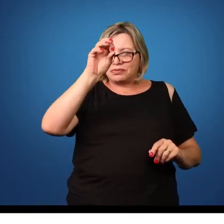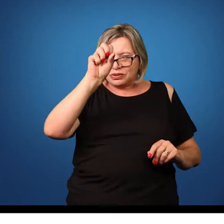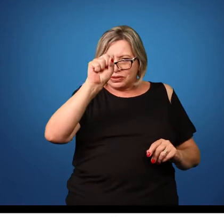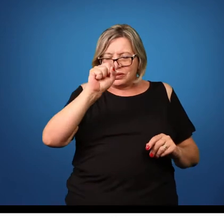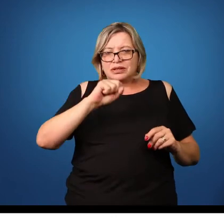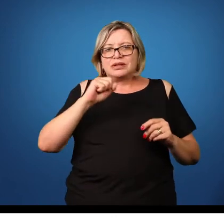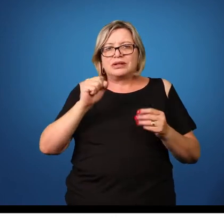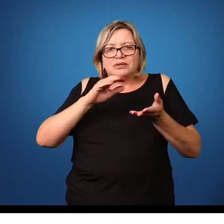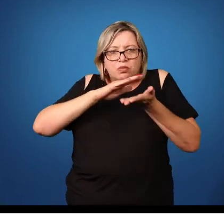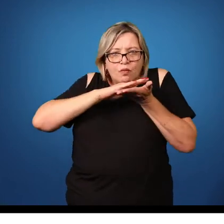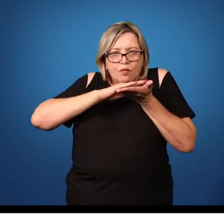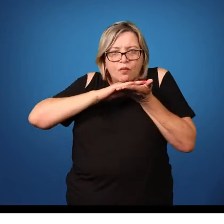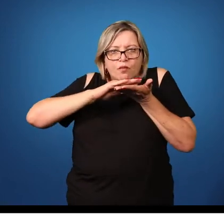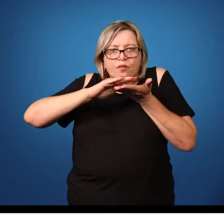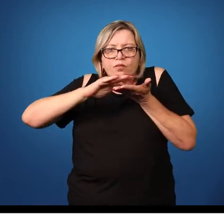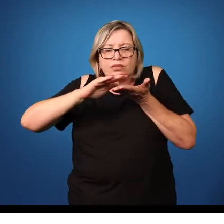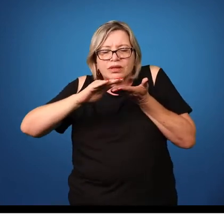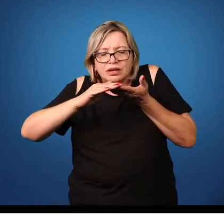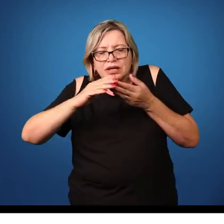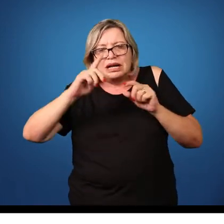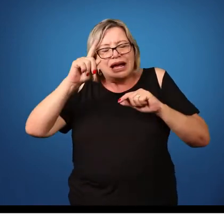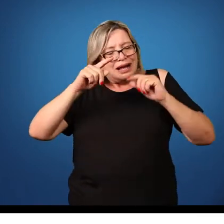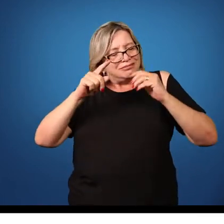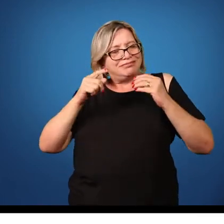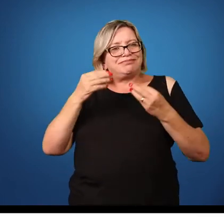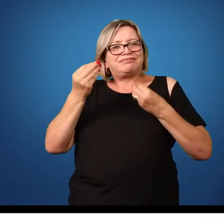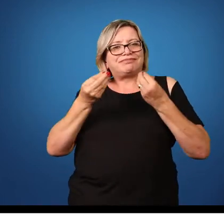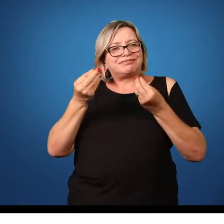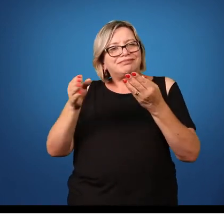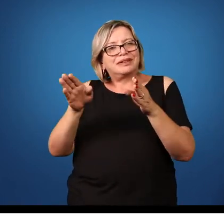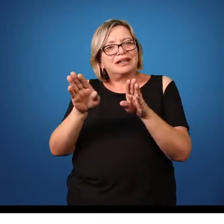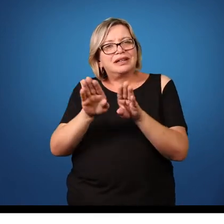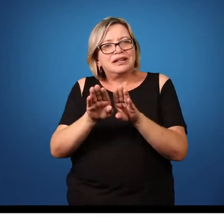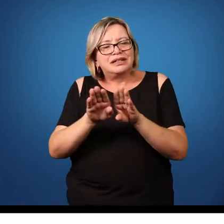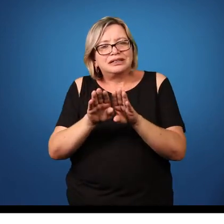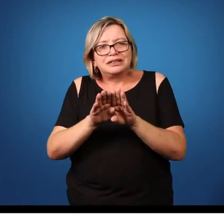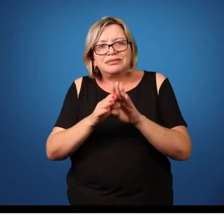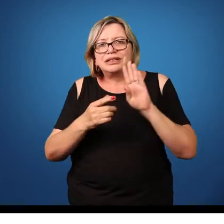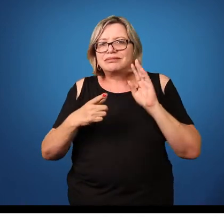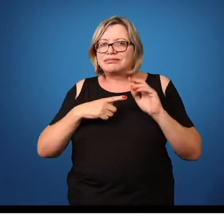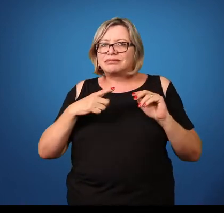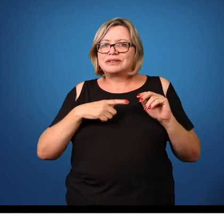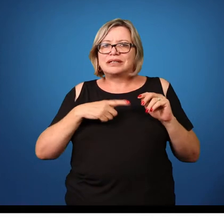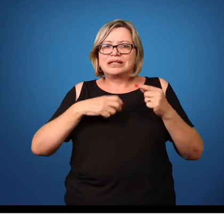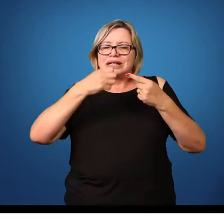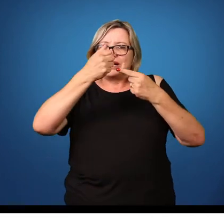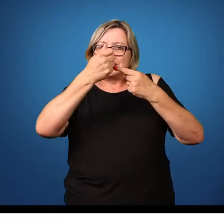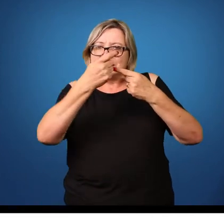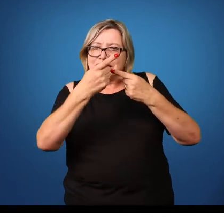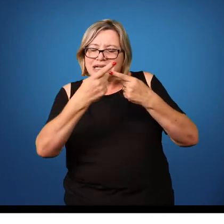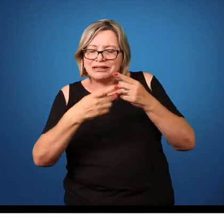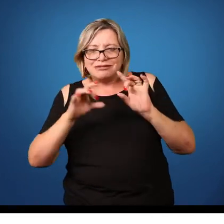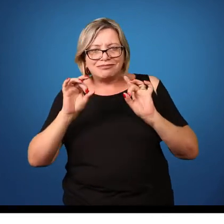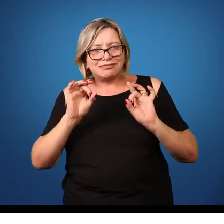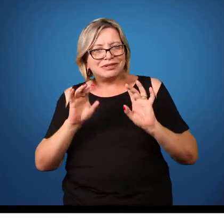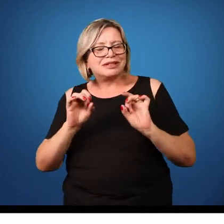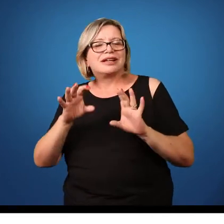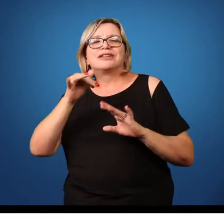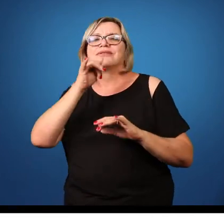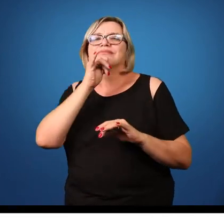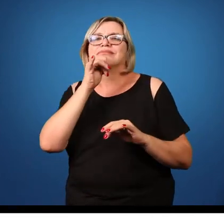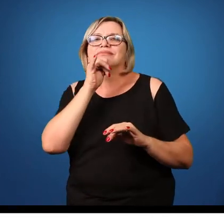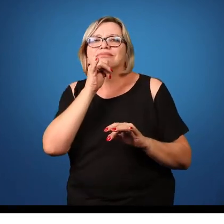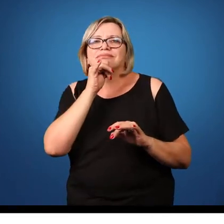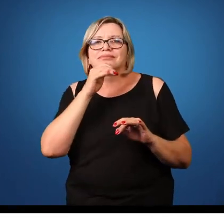os plateumintos, além dessa característica de terem o corpo achatado, eles também apresentam algumas características peculiares, por exemplo,